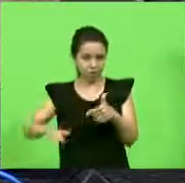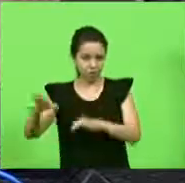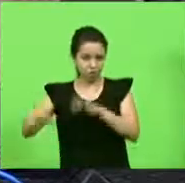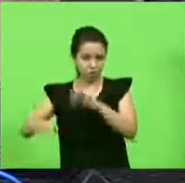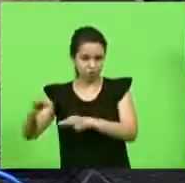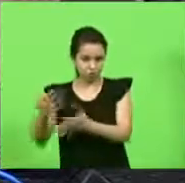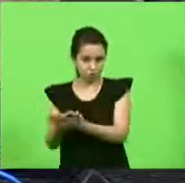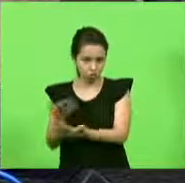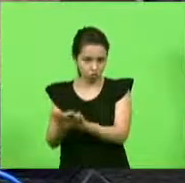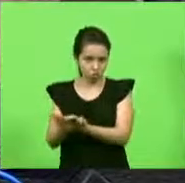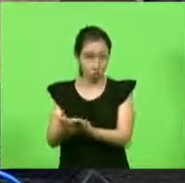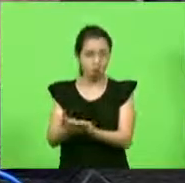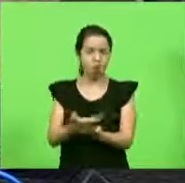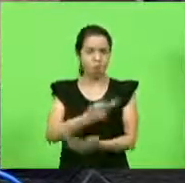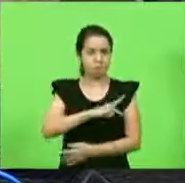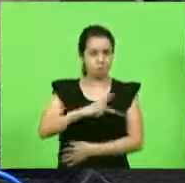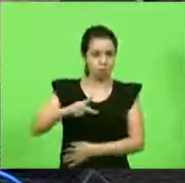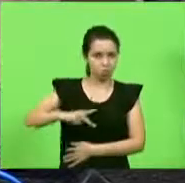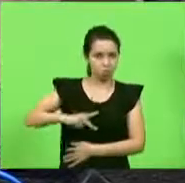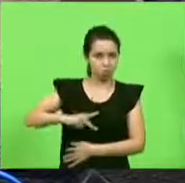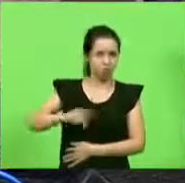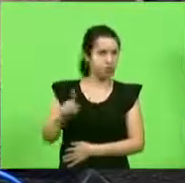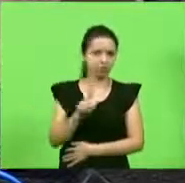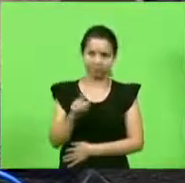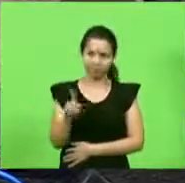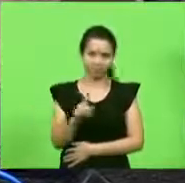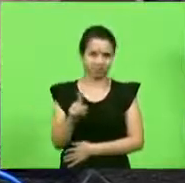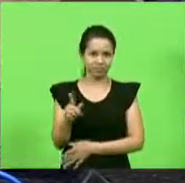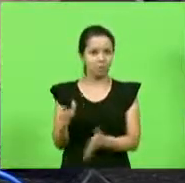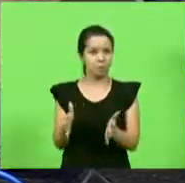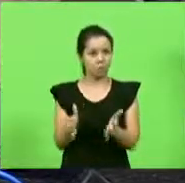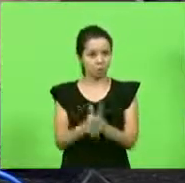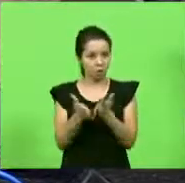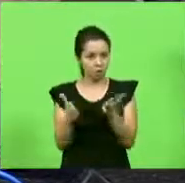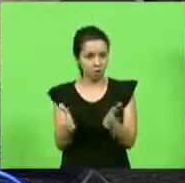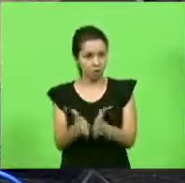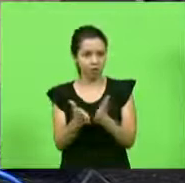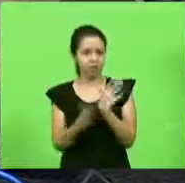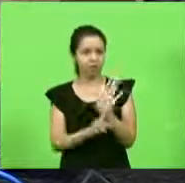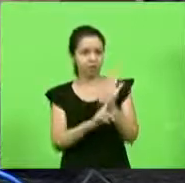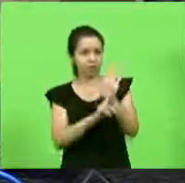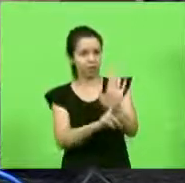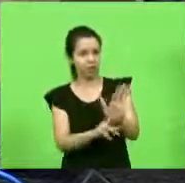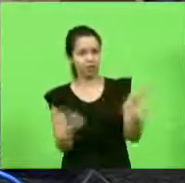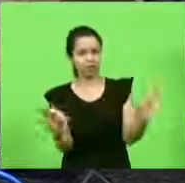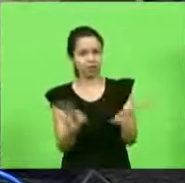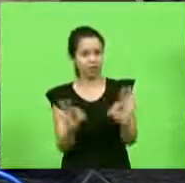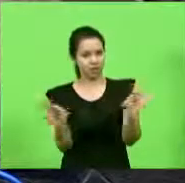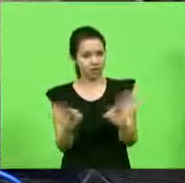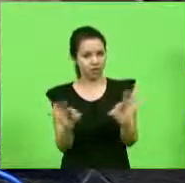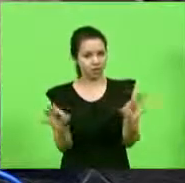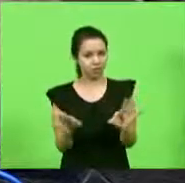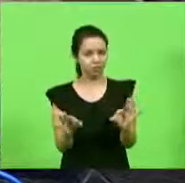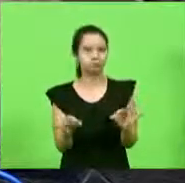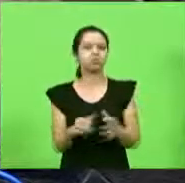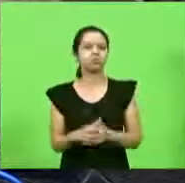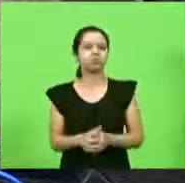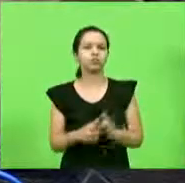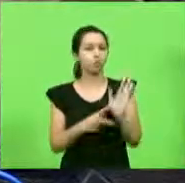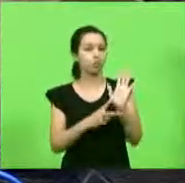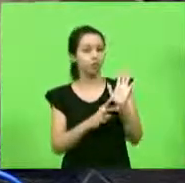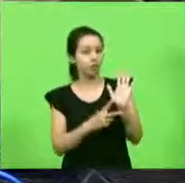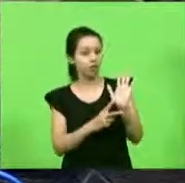pública, então também, o pobre também não é representado pelo judiciário. Ele se dá mal de todos os lados aqui. E o sindicato,